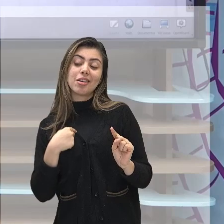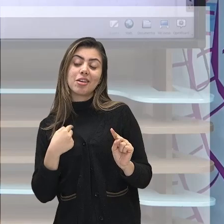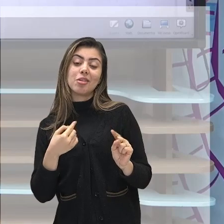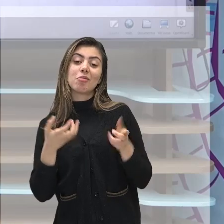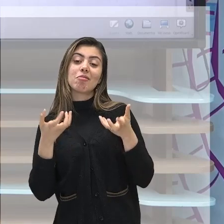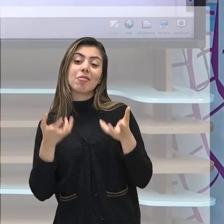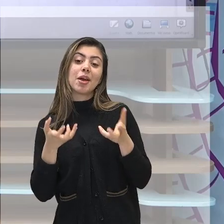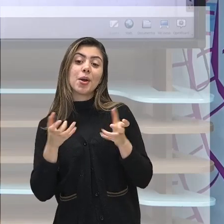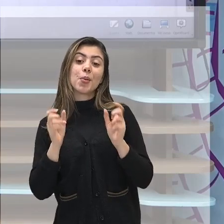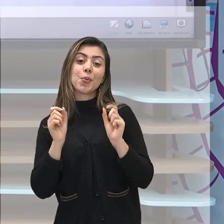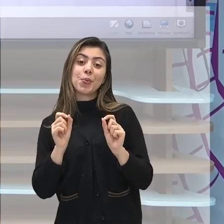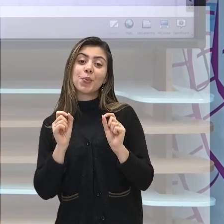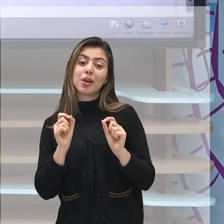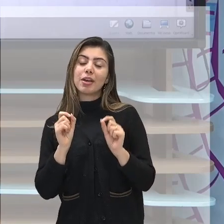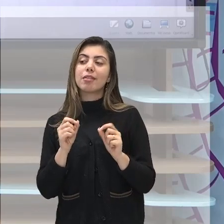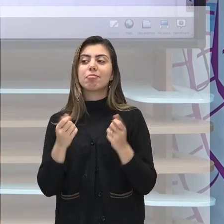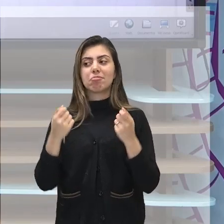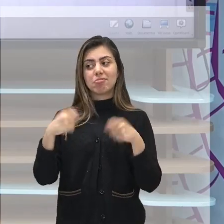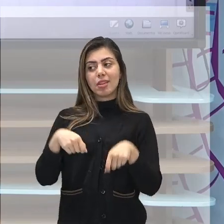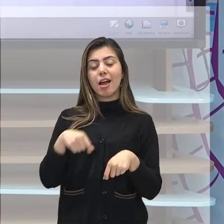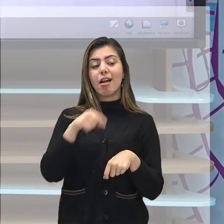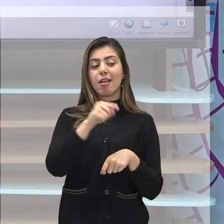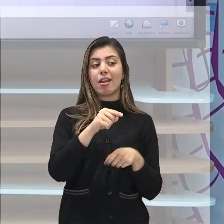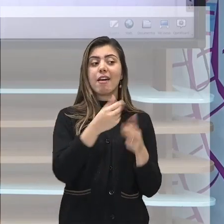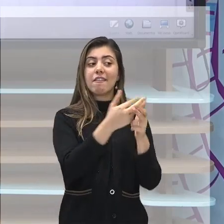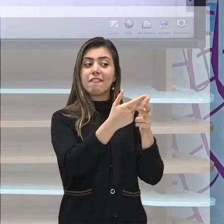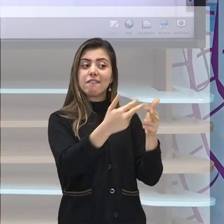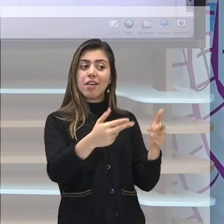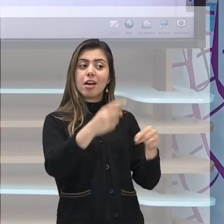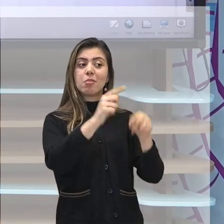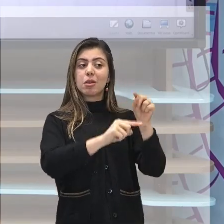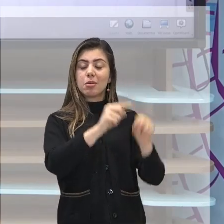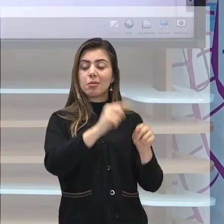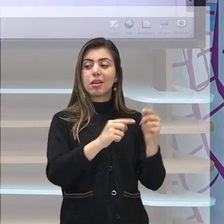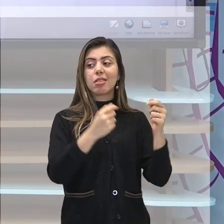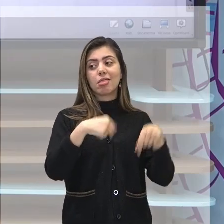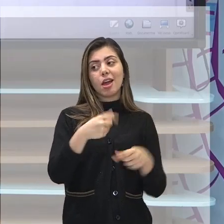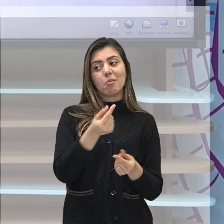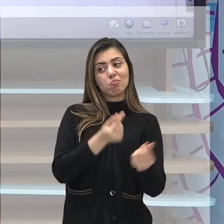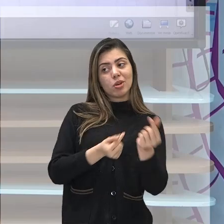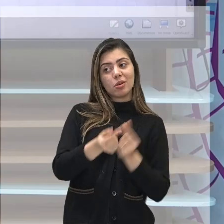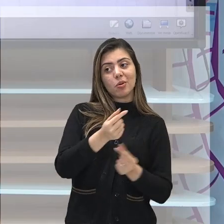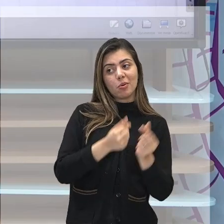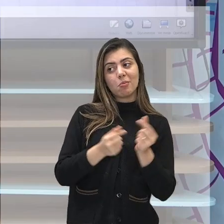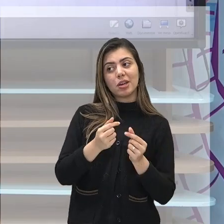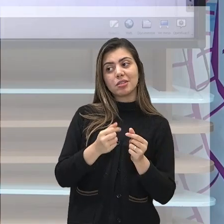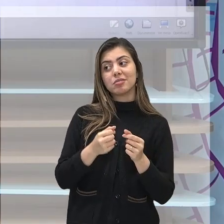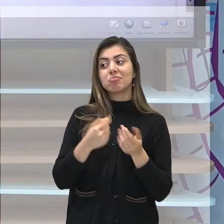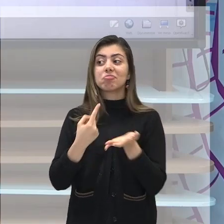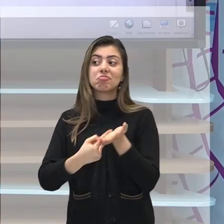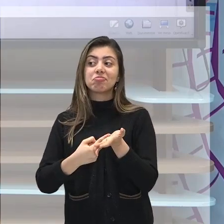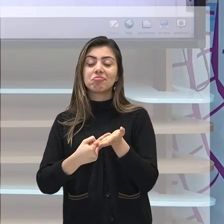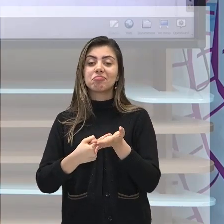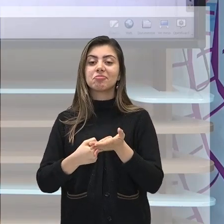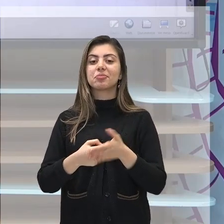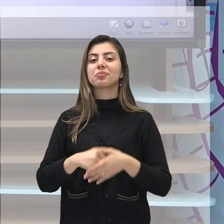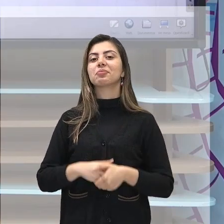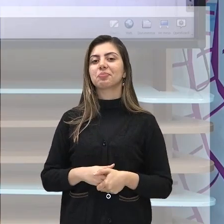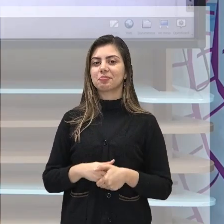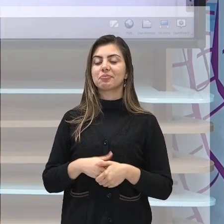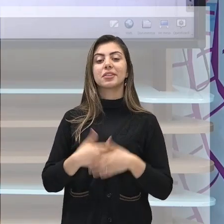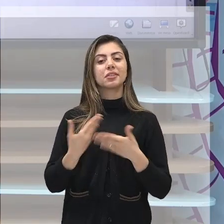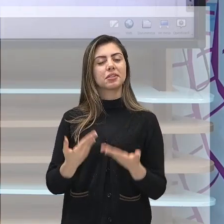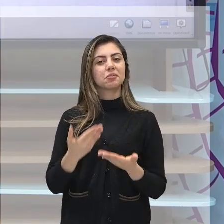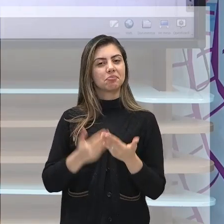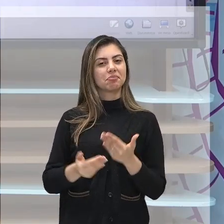posso agora explorar o comércio da tua colônia. E olha só, vamos verificar